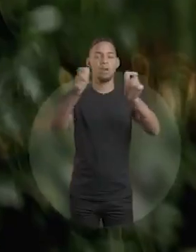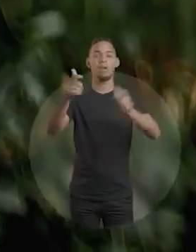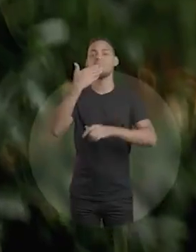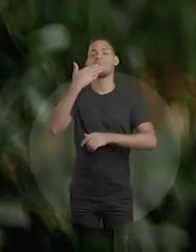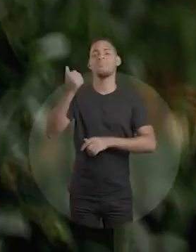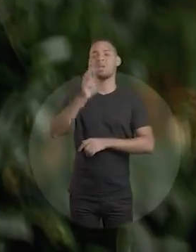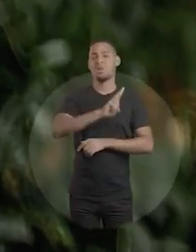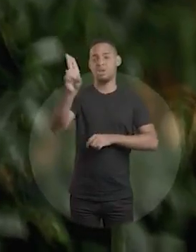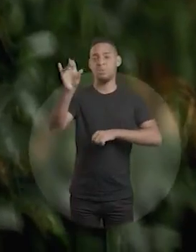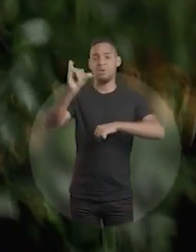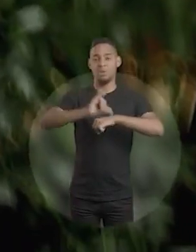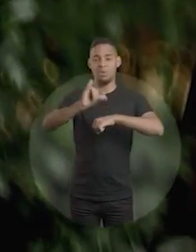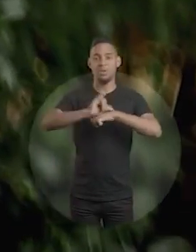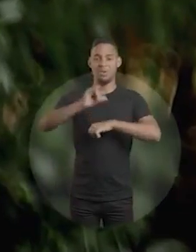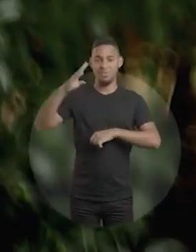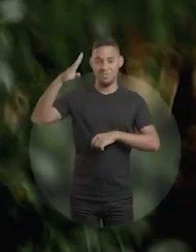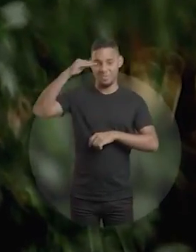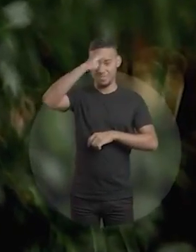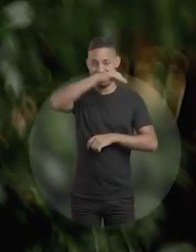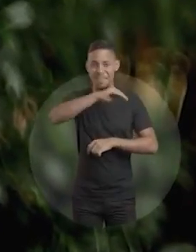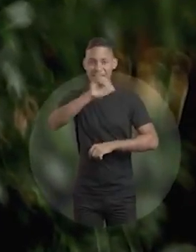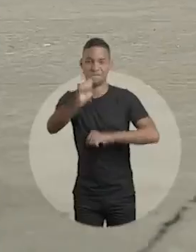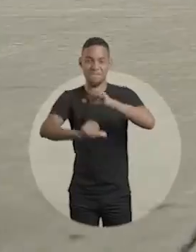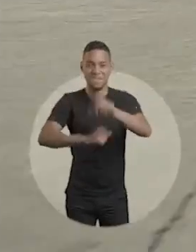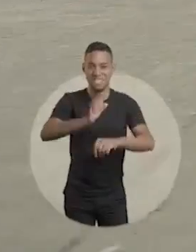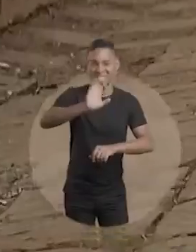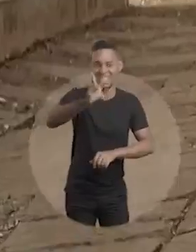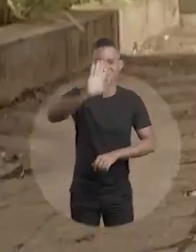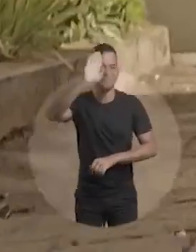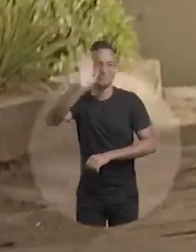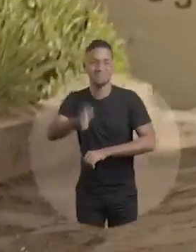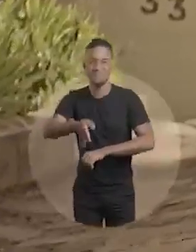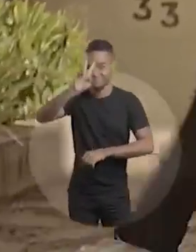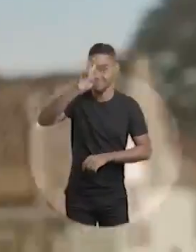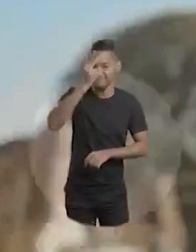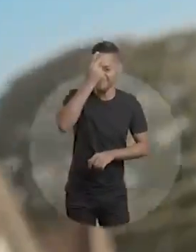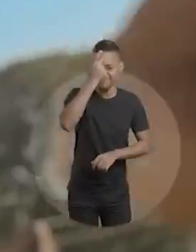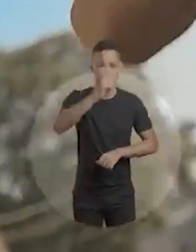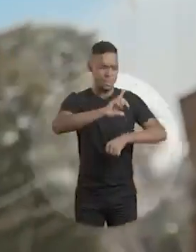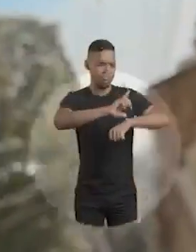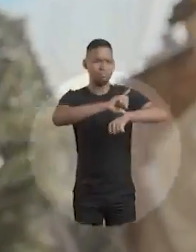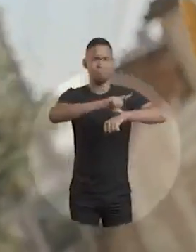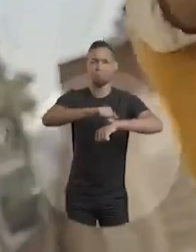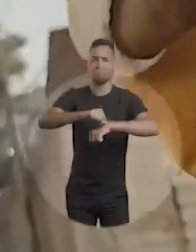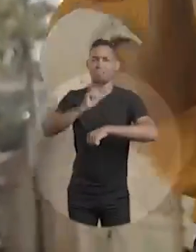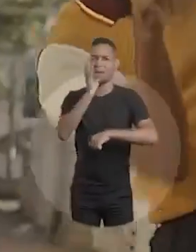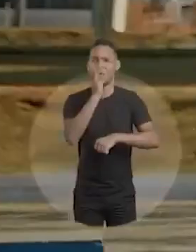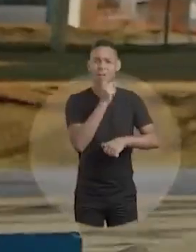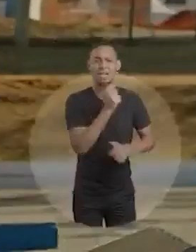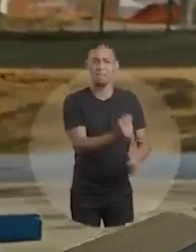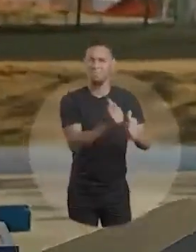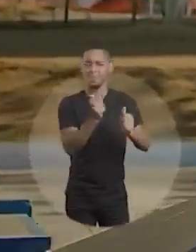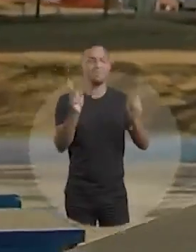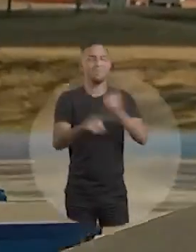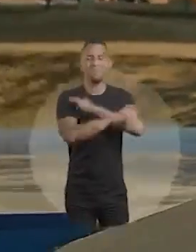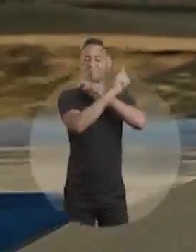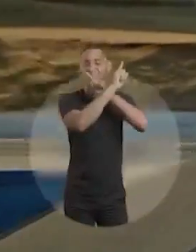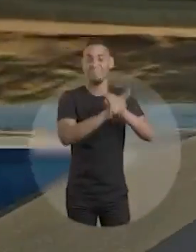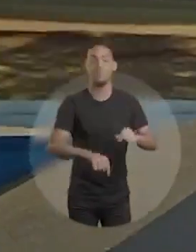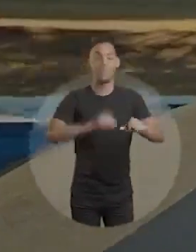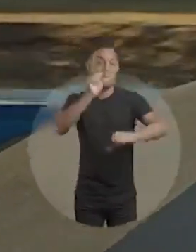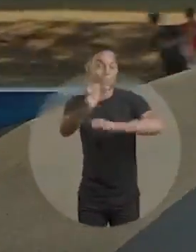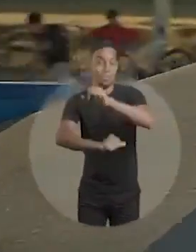maior. É o melhor nome para a capital hoje. Beto Pereira. Muda Campo Grande, muda já Campo Grande. Chega de atraso, de tanto